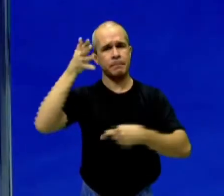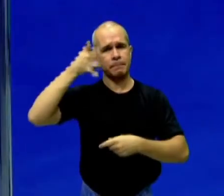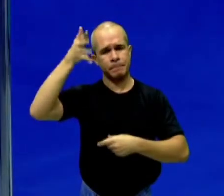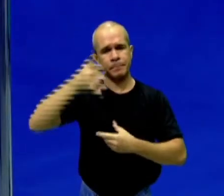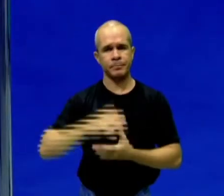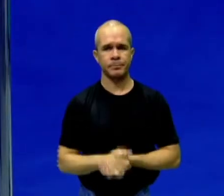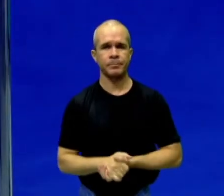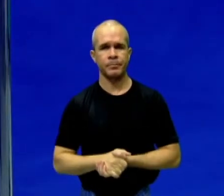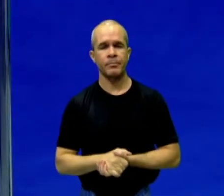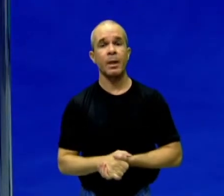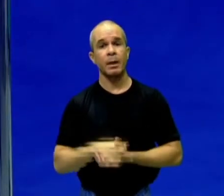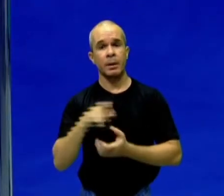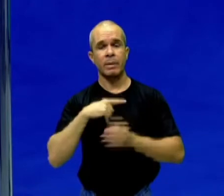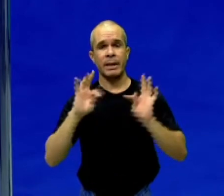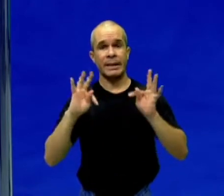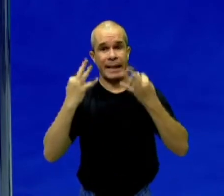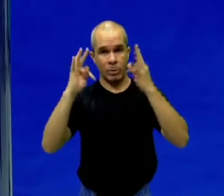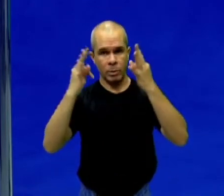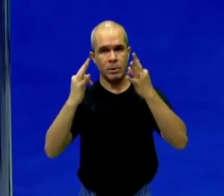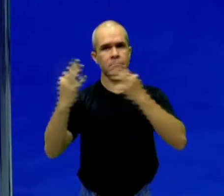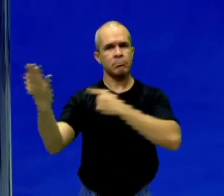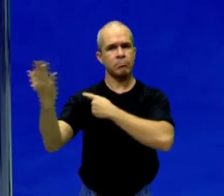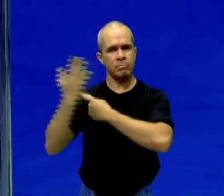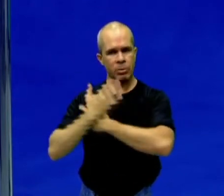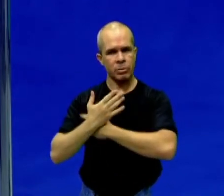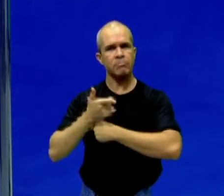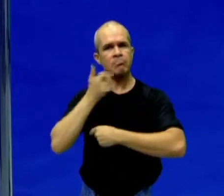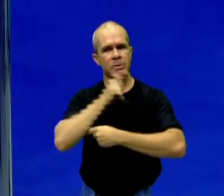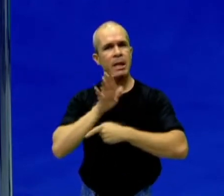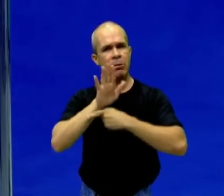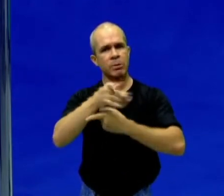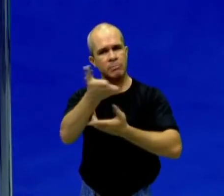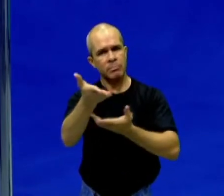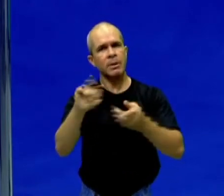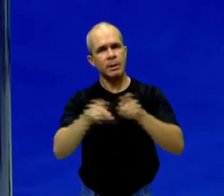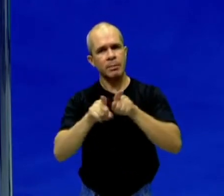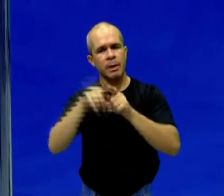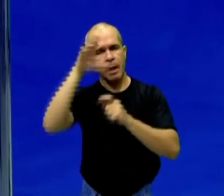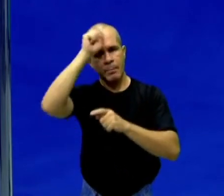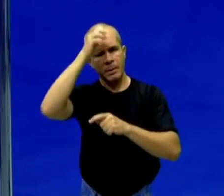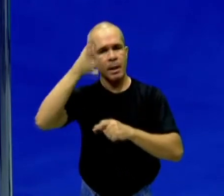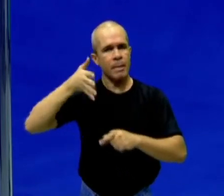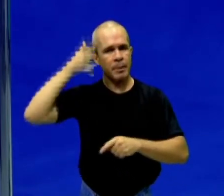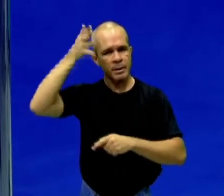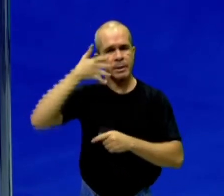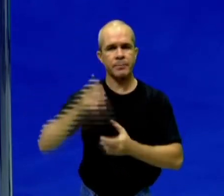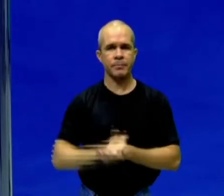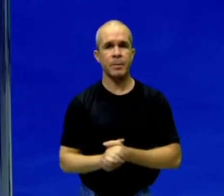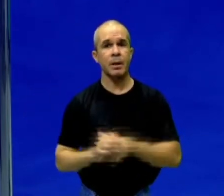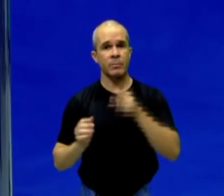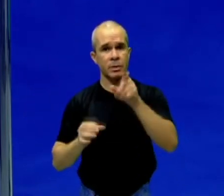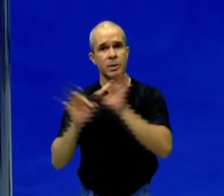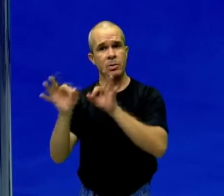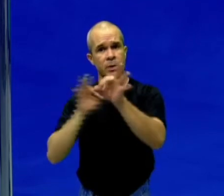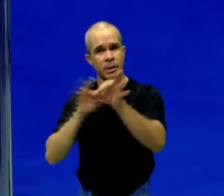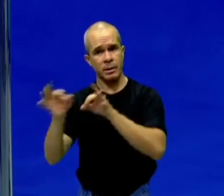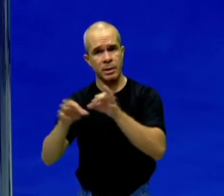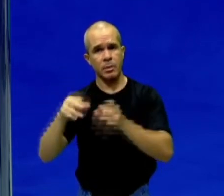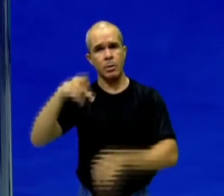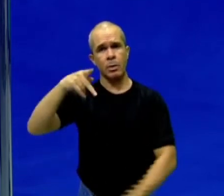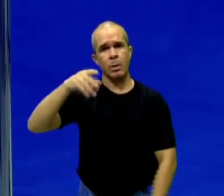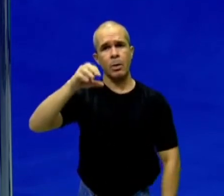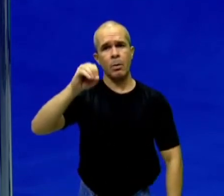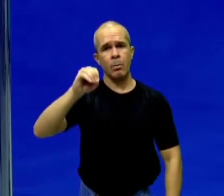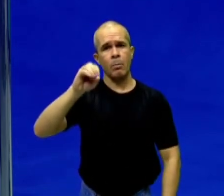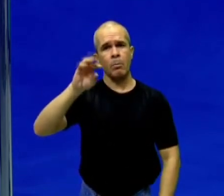Então, as ferramentas tecnológicas, elas serão primordiais para a apresentação do seminário. Vocês estão organizando um portfólio